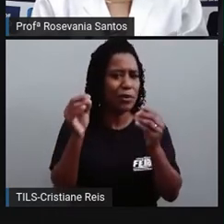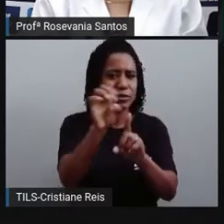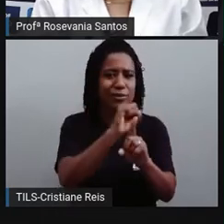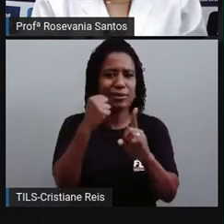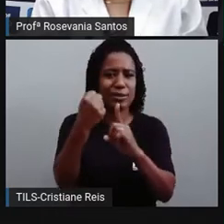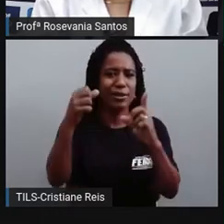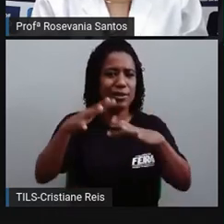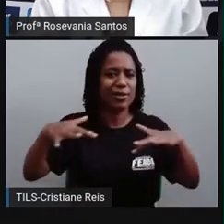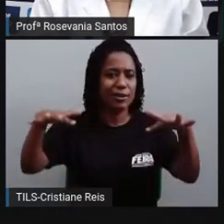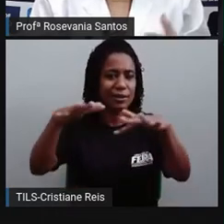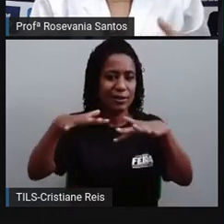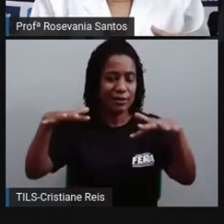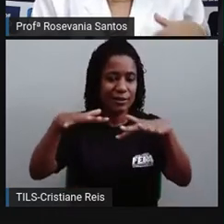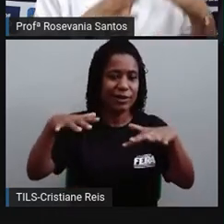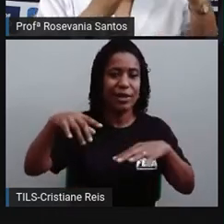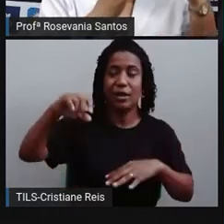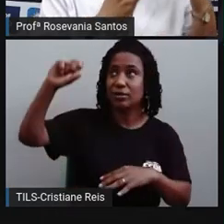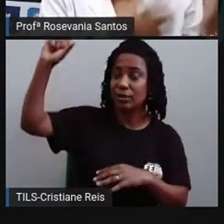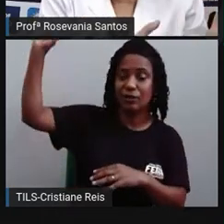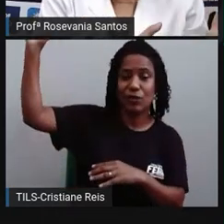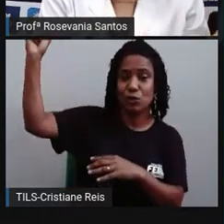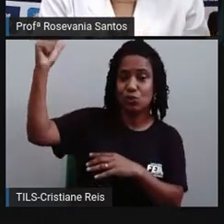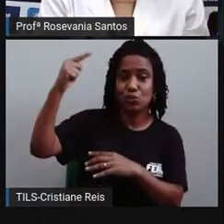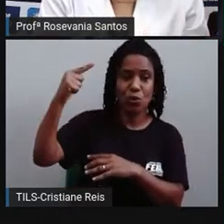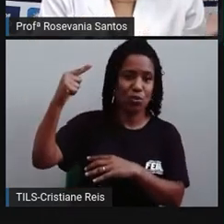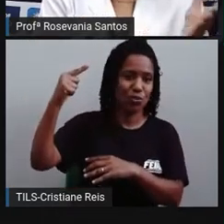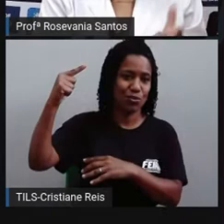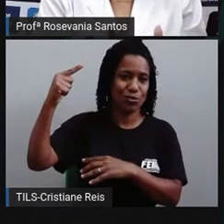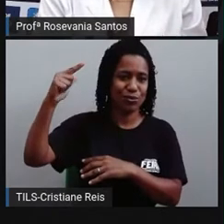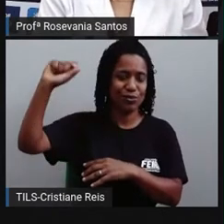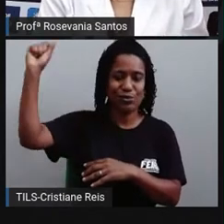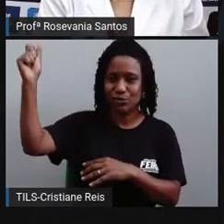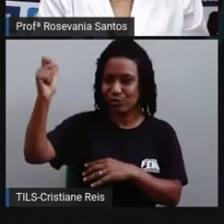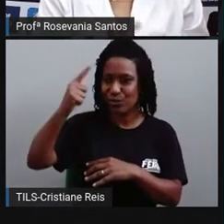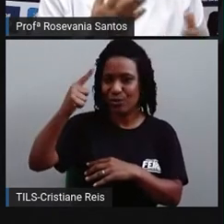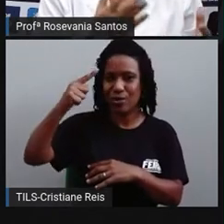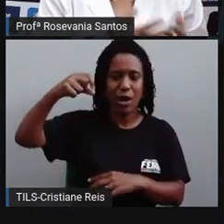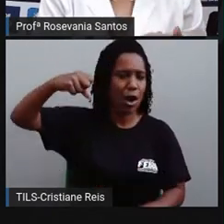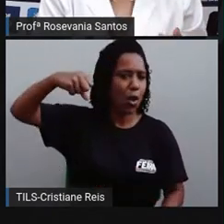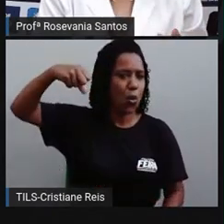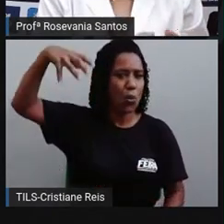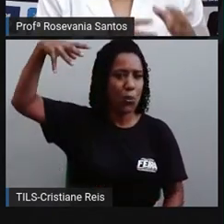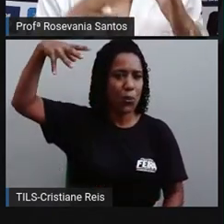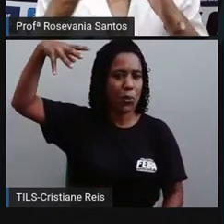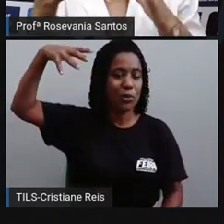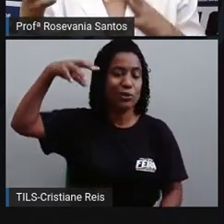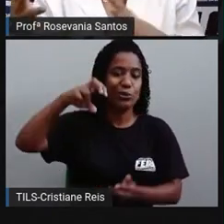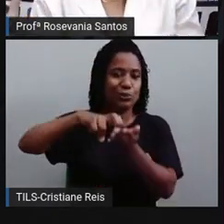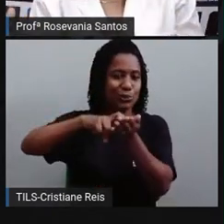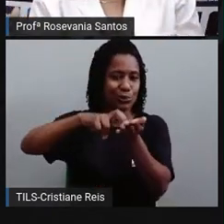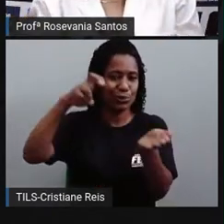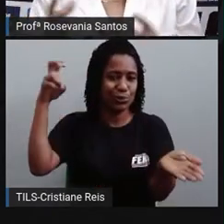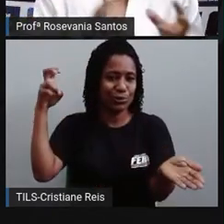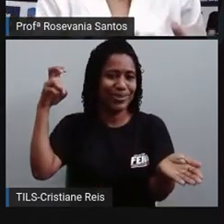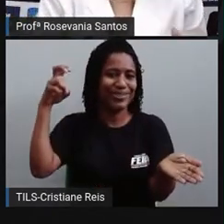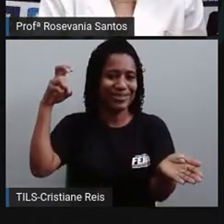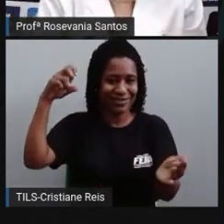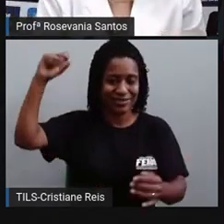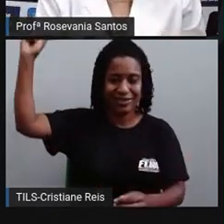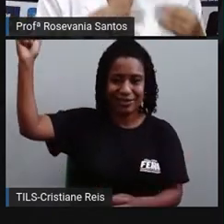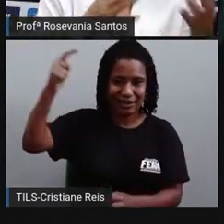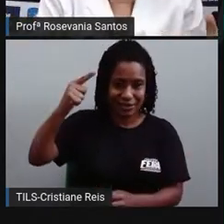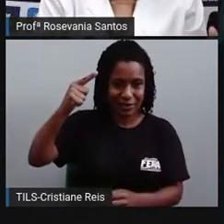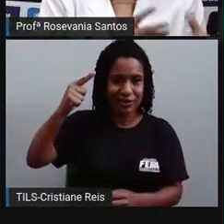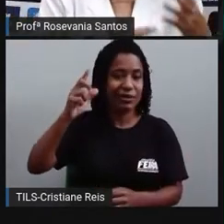luz artificial, ou seja, lá eles usavam muito essa luz natural, né? Que a gente tinha do sol e da